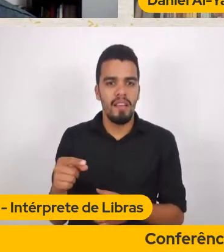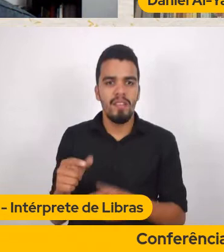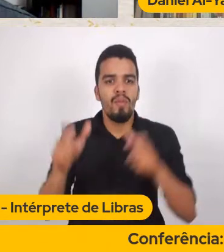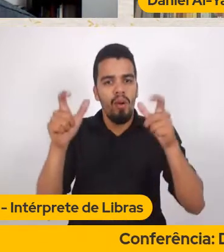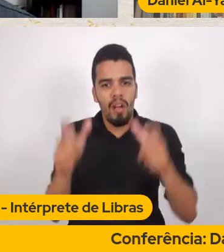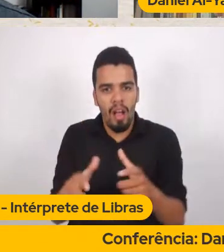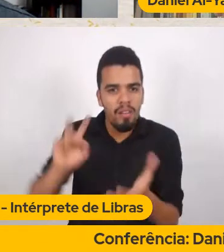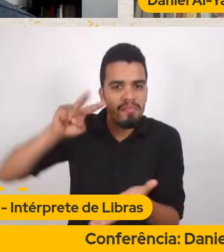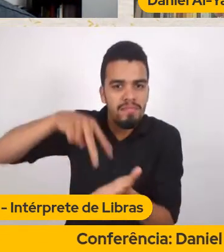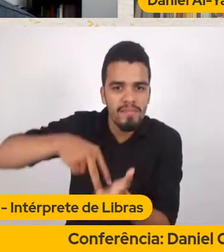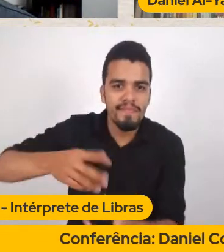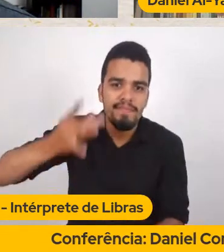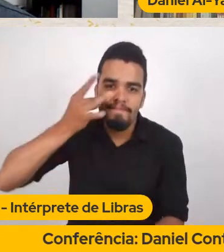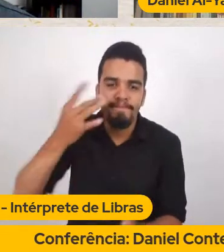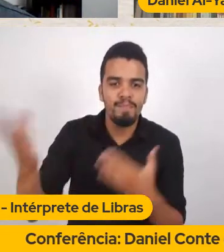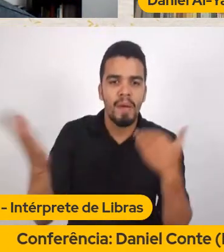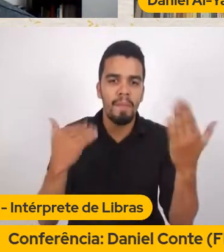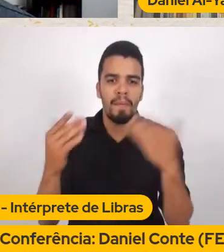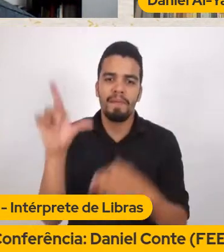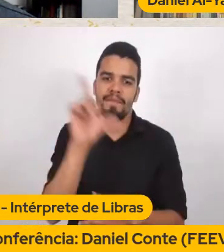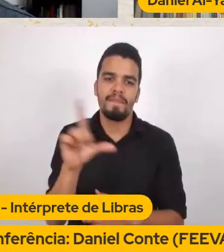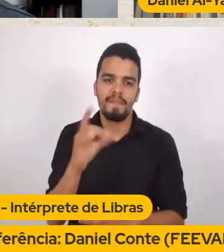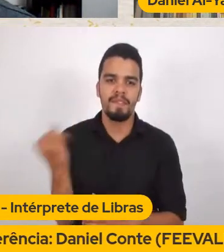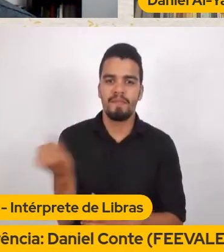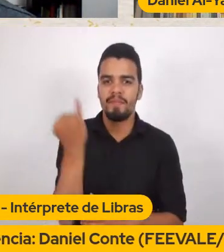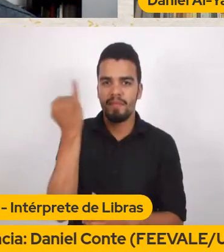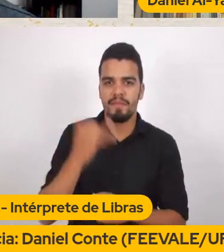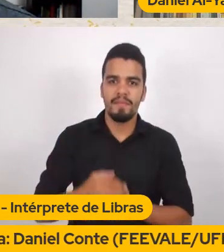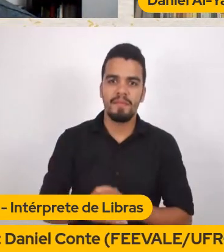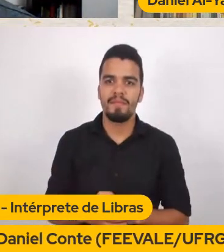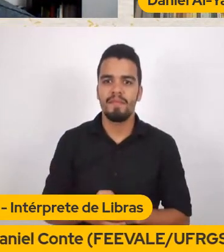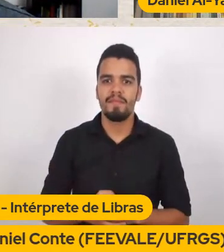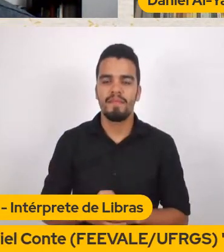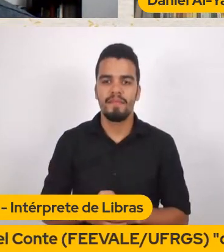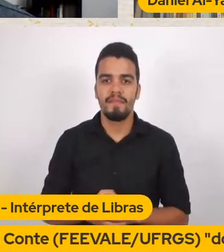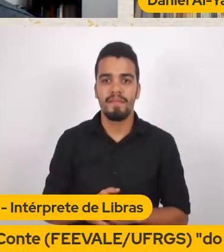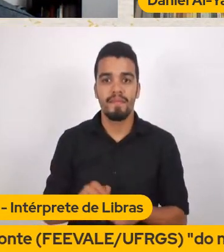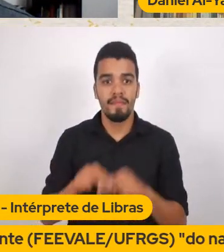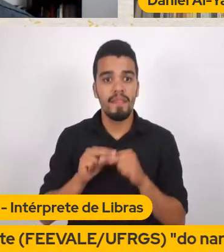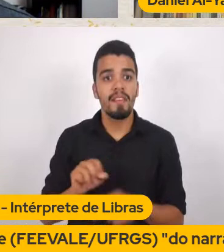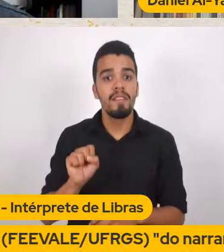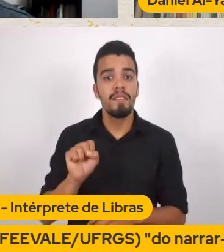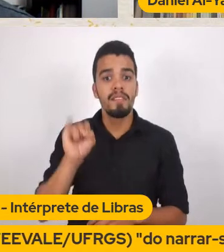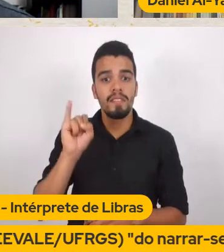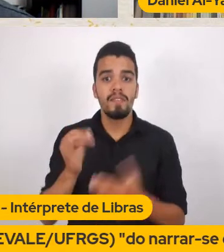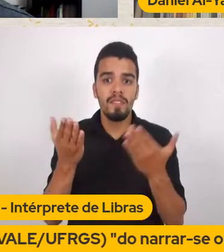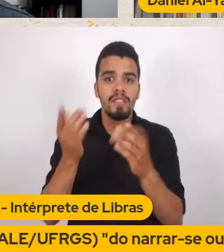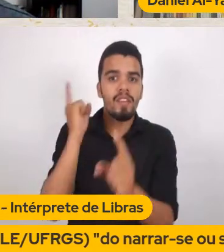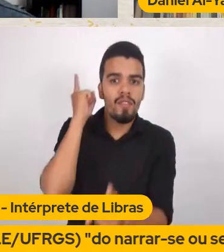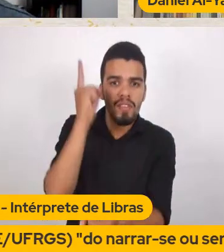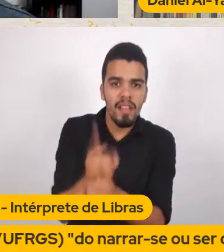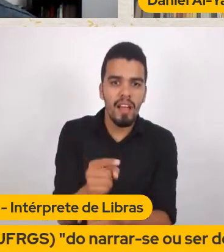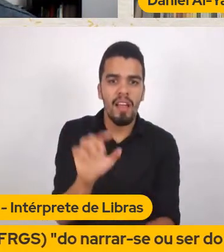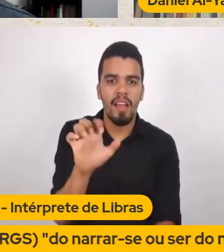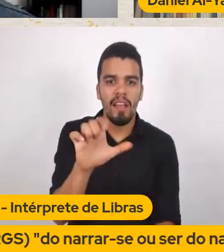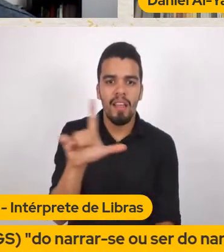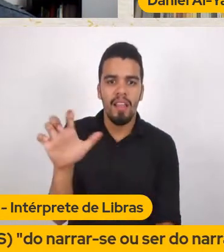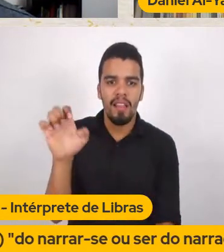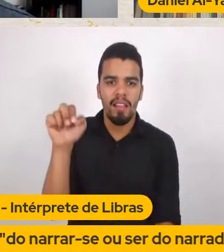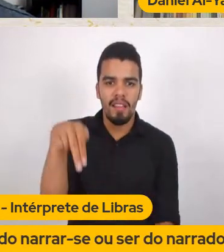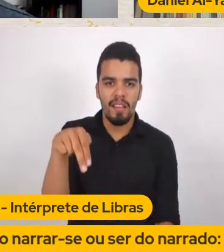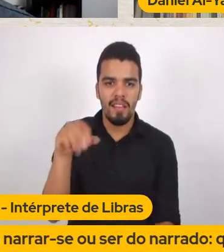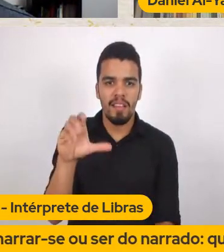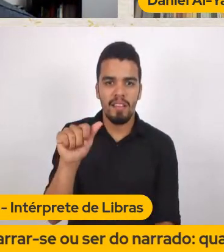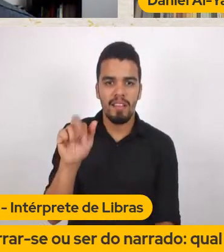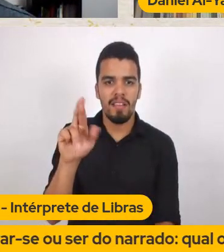é importantíssimo E eu queria Wendel Se tu vê Se tu encontrar Por aí A Erlen Carla Minha querida colega Tu dê um